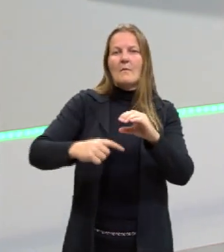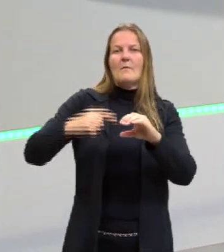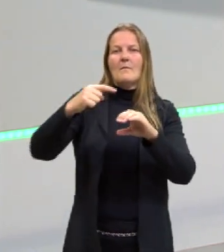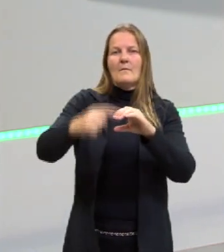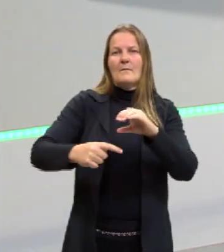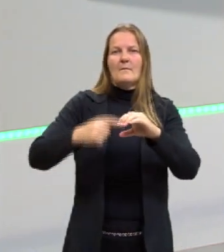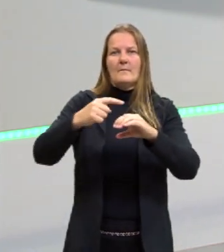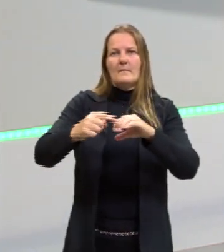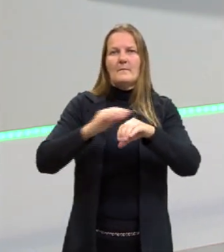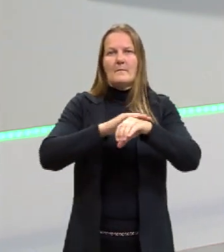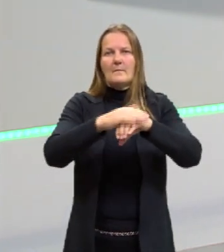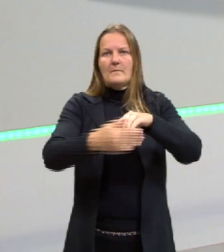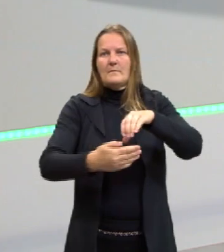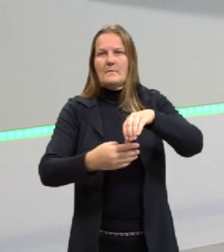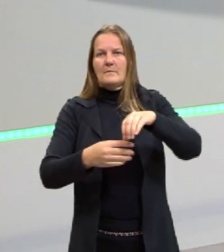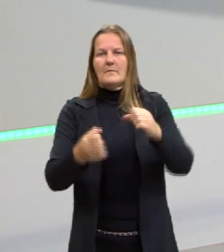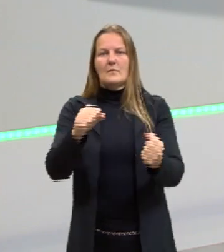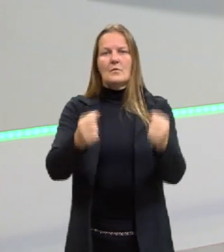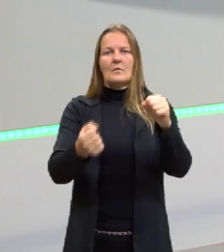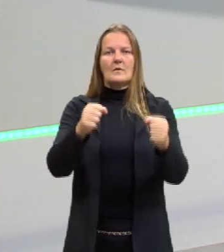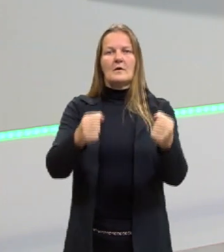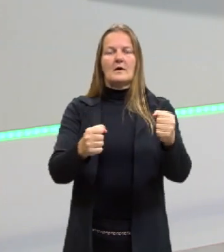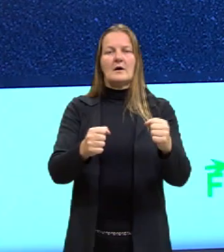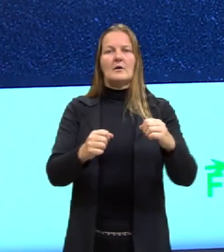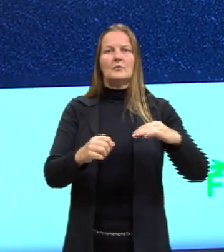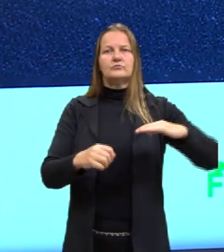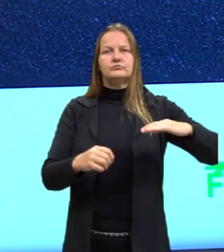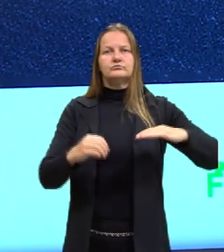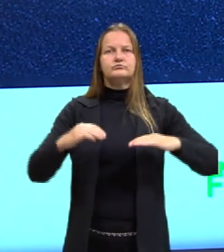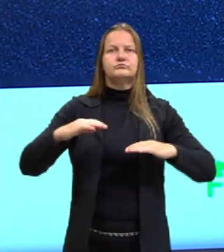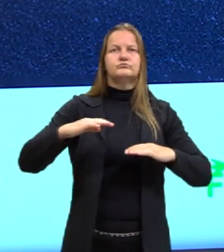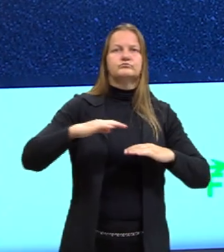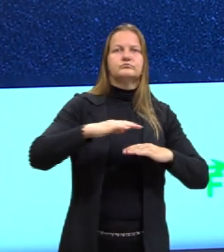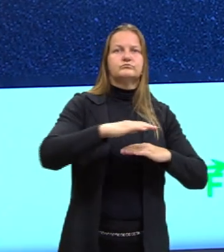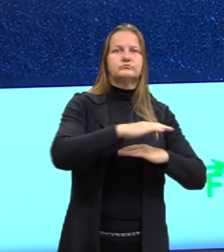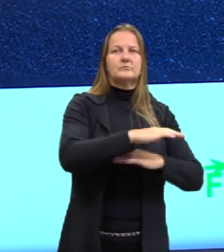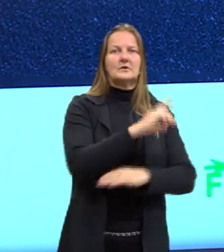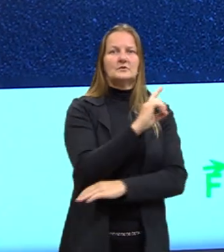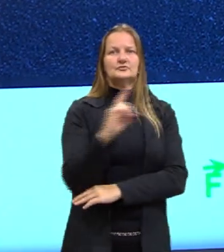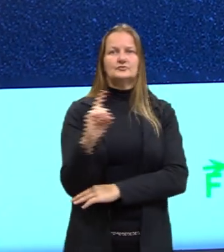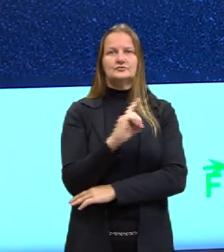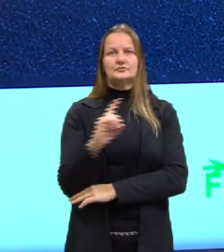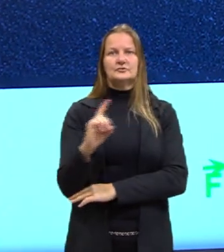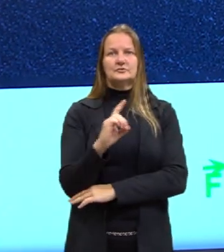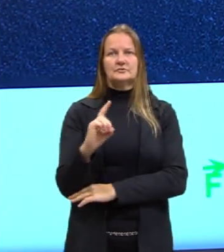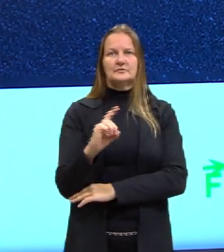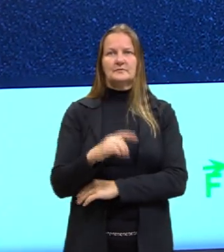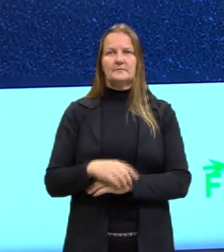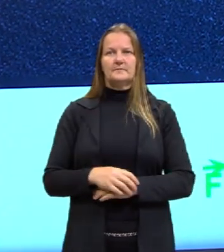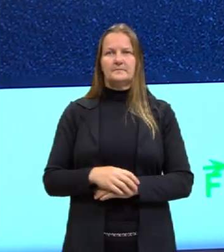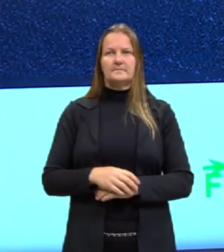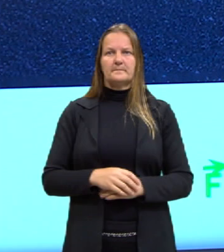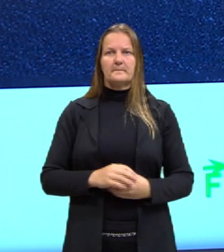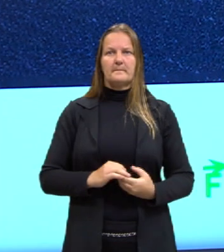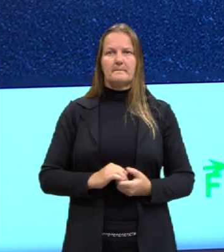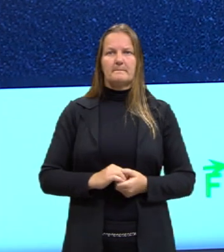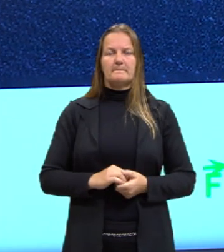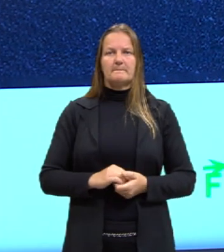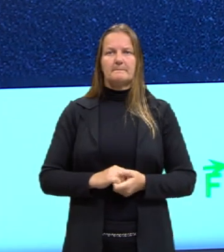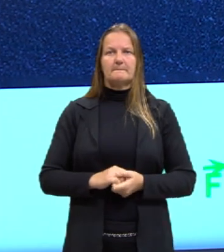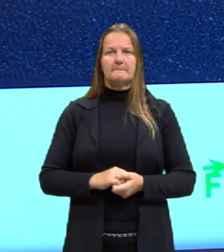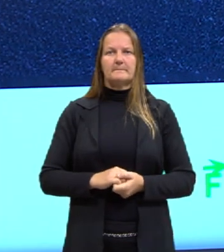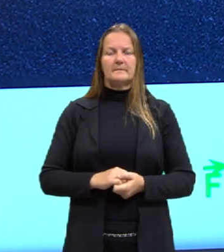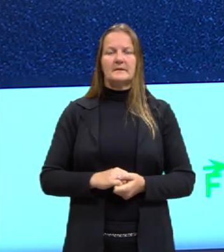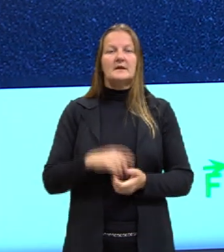A gente, claro, o carro como um todo, ele está se movendo para a direita. Mas, se a gente analisa a roda com mais atenção, a gente vai ver que,